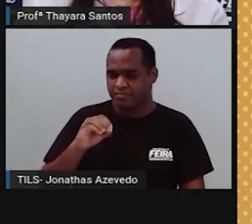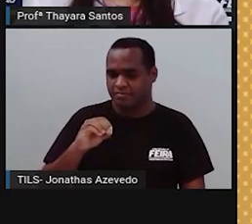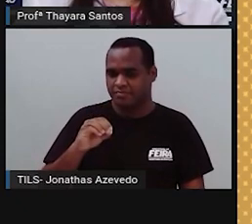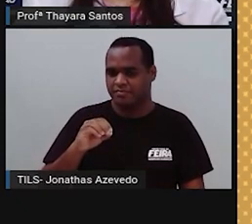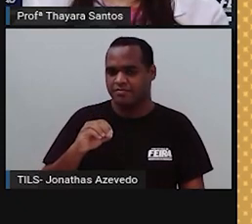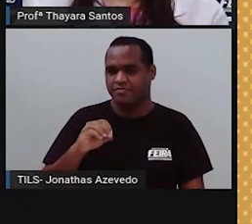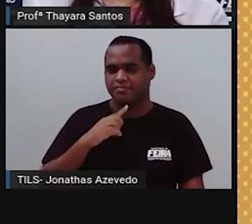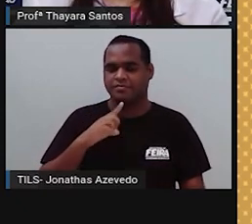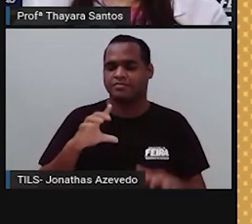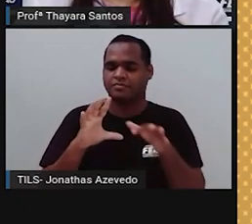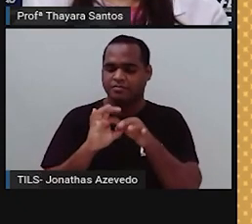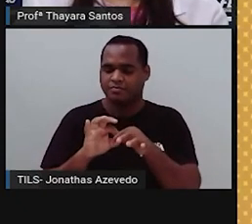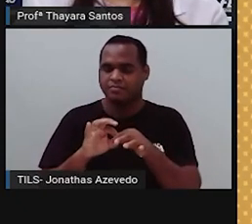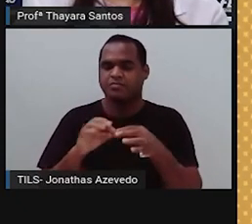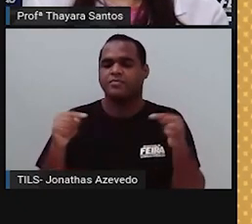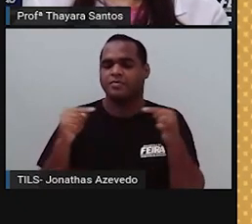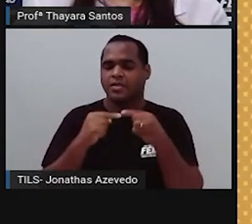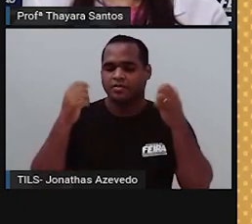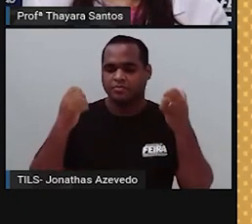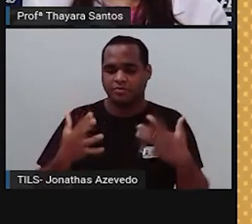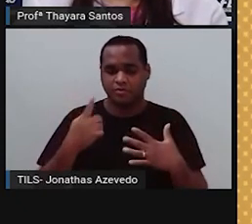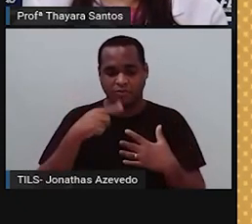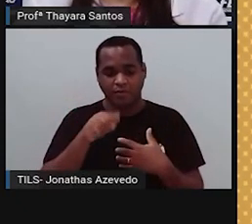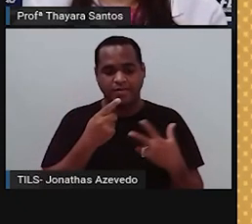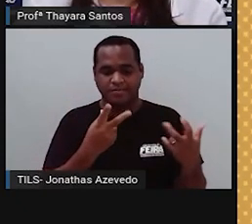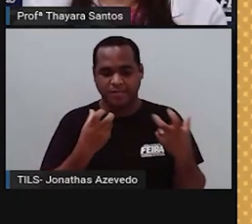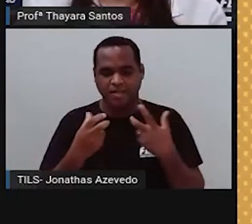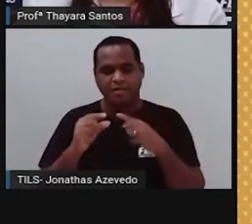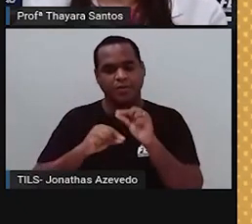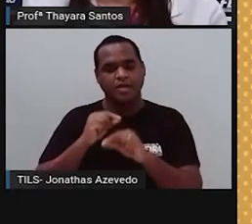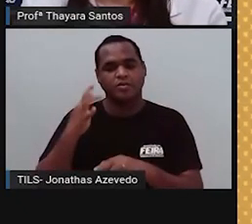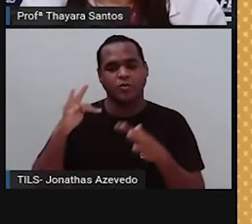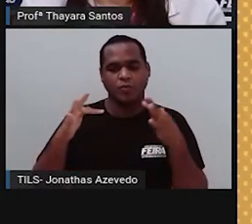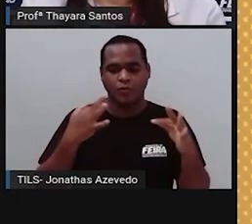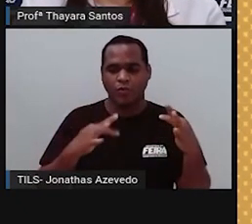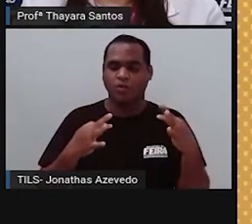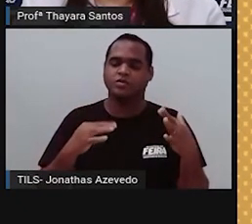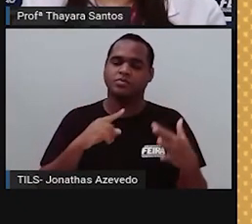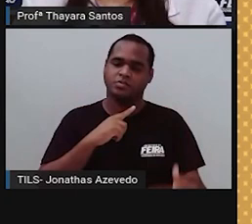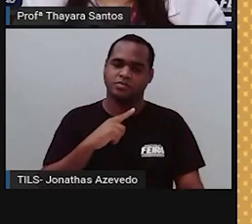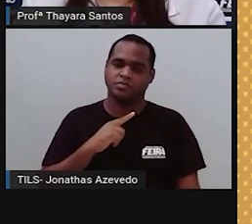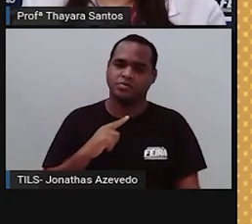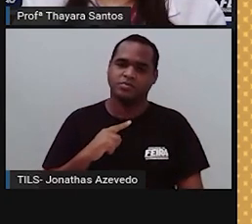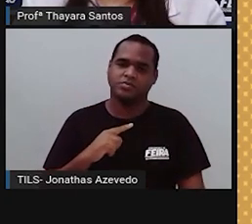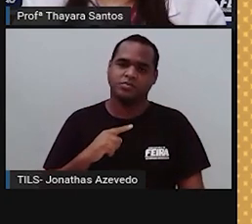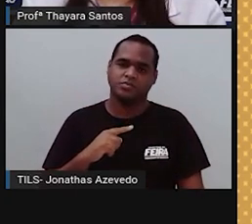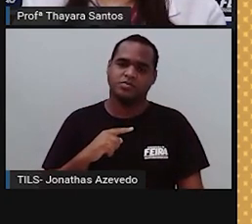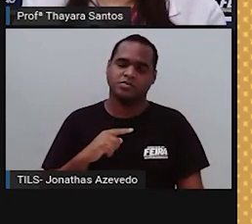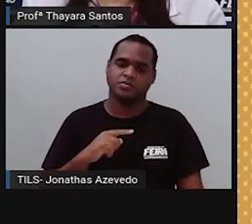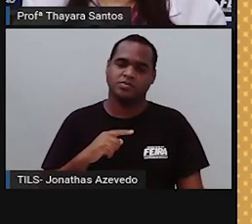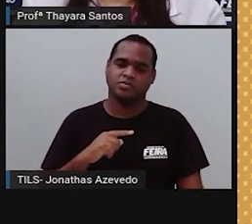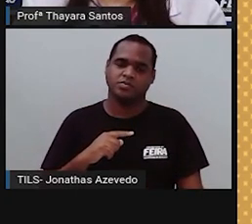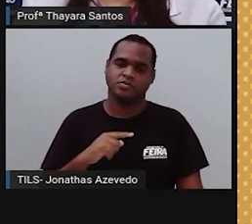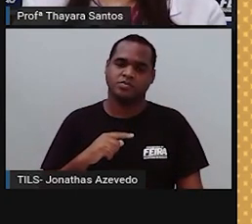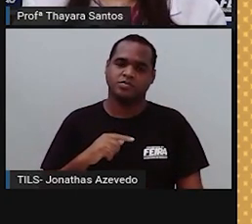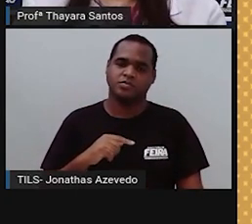terminações nervosas, a gente consegue perceber os estímulos de dor. Esses daqui são os